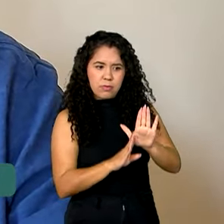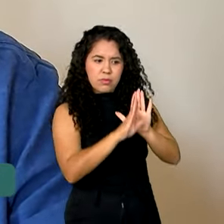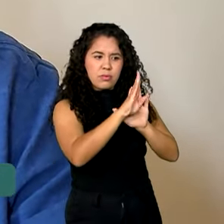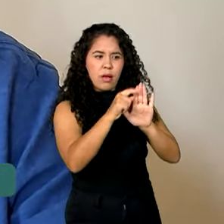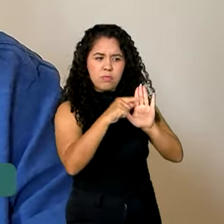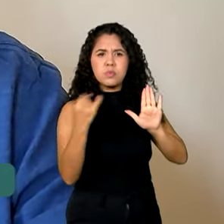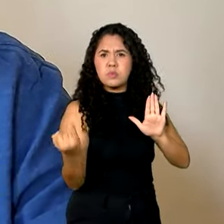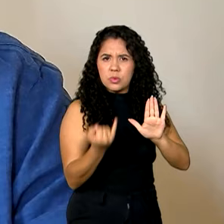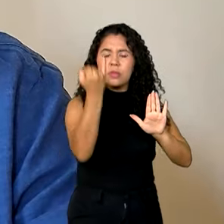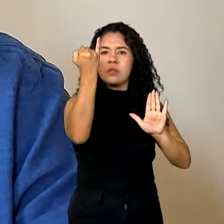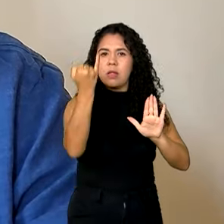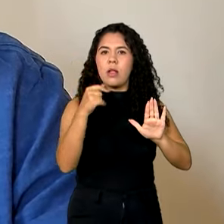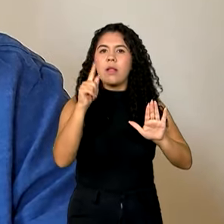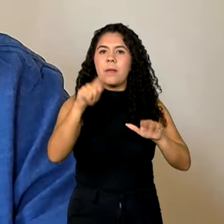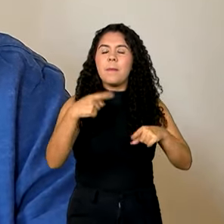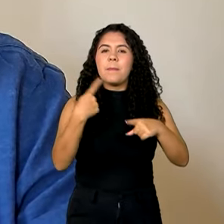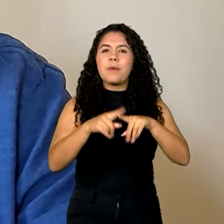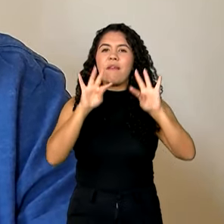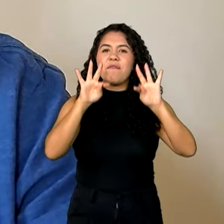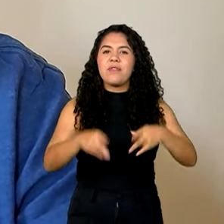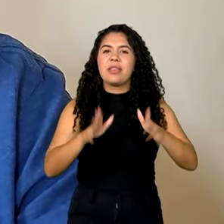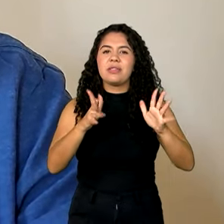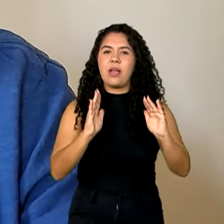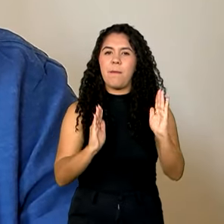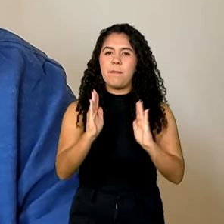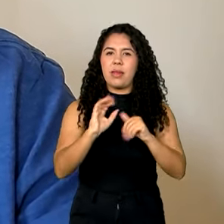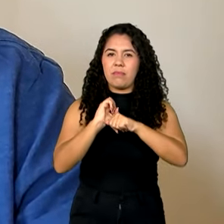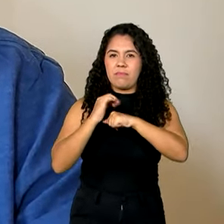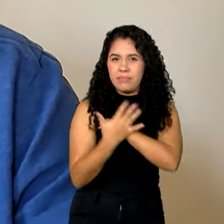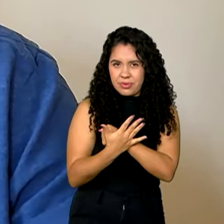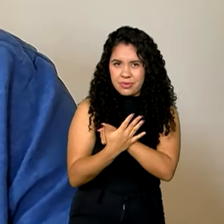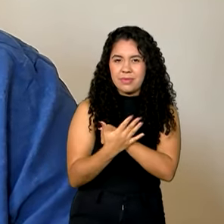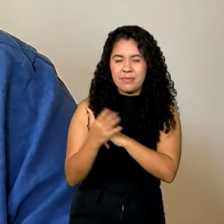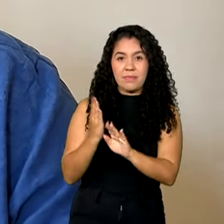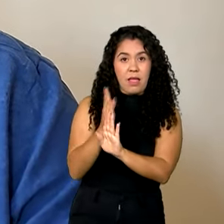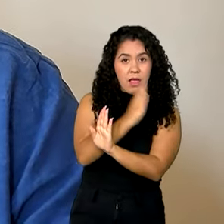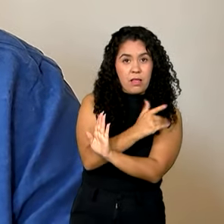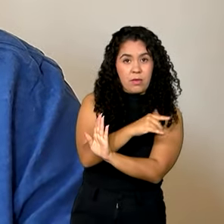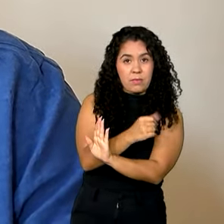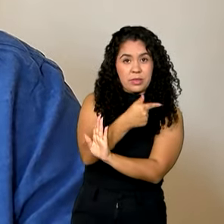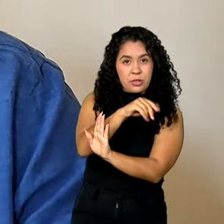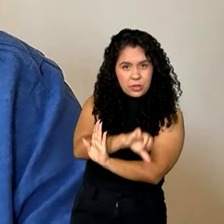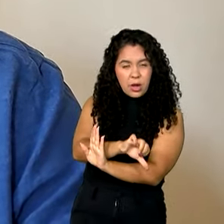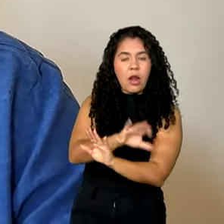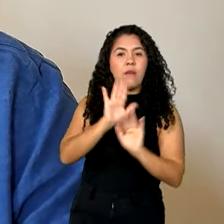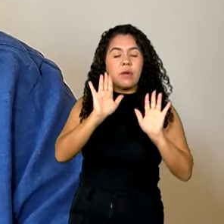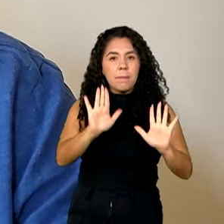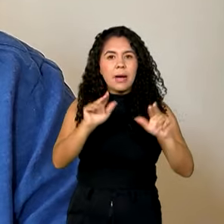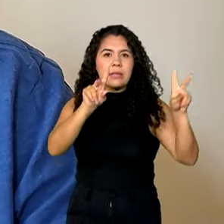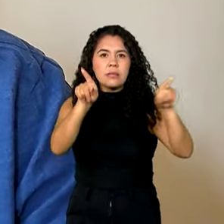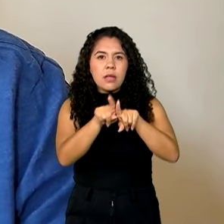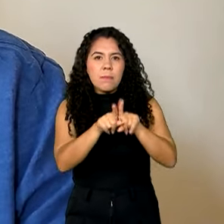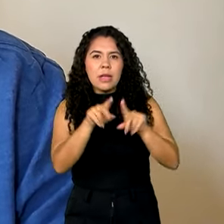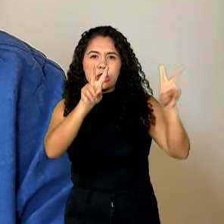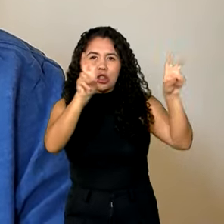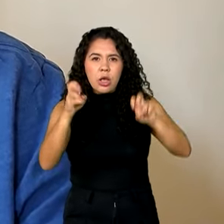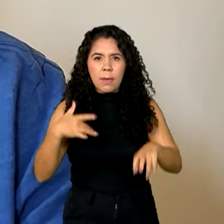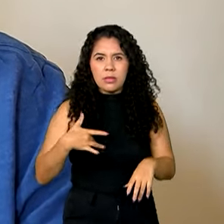justificado pelo fim da pandemia de Covid-19. Ou seja, o fim das restrições sanitárias